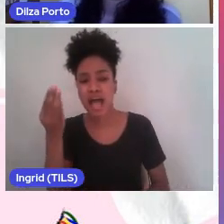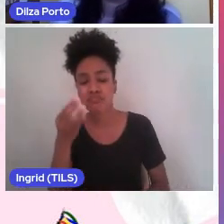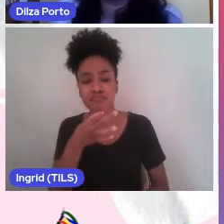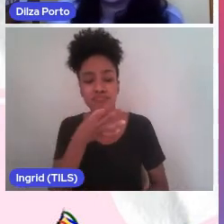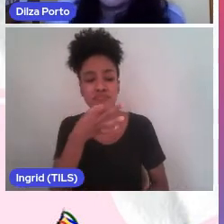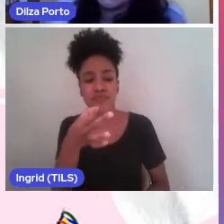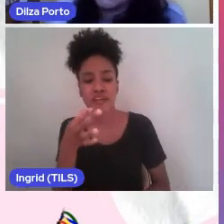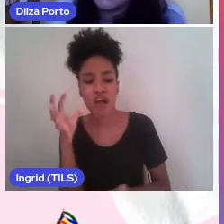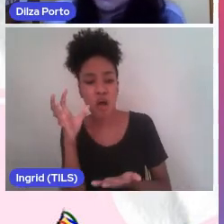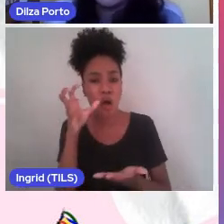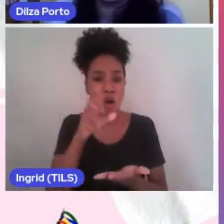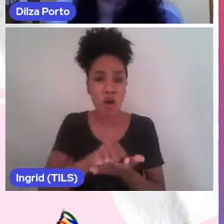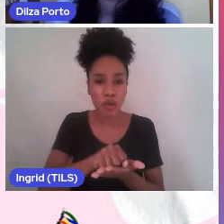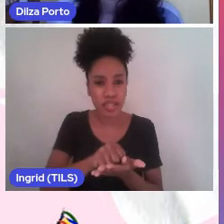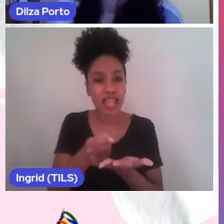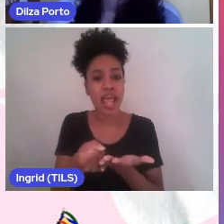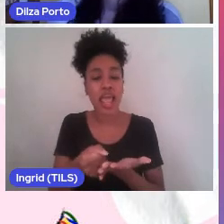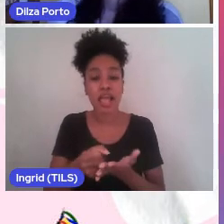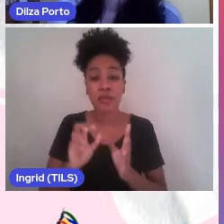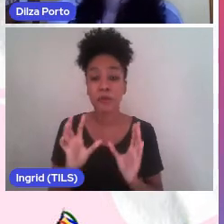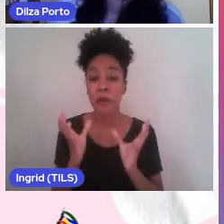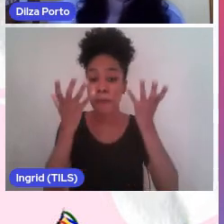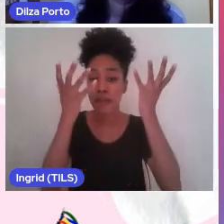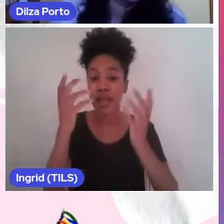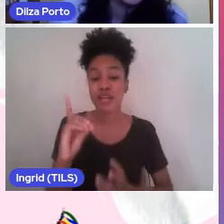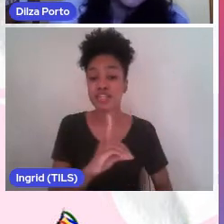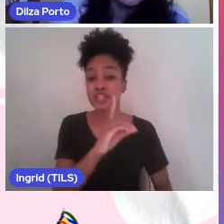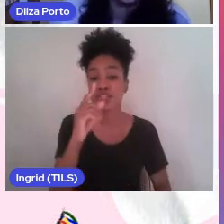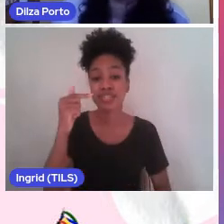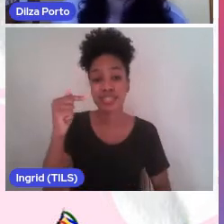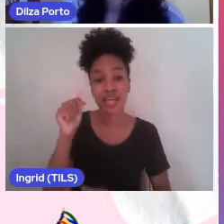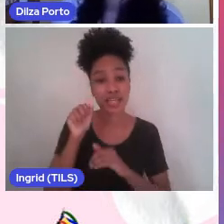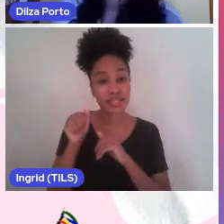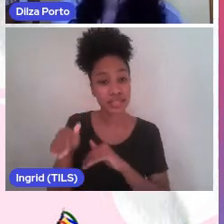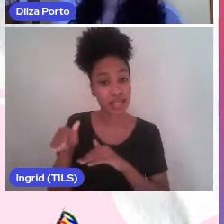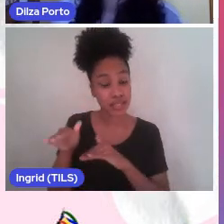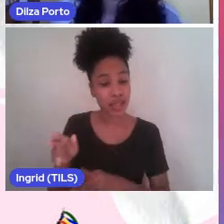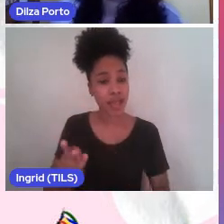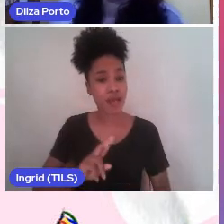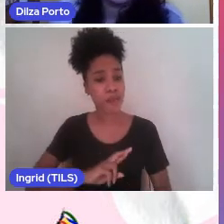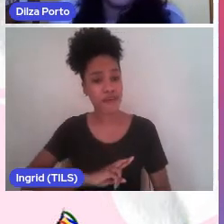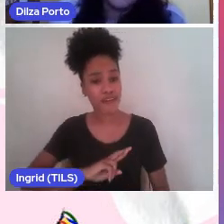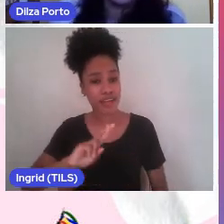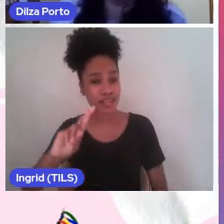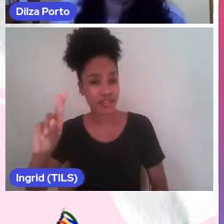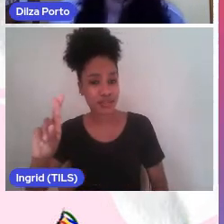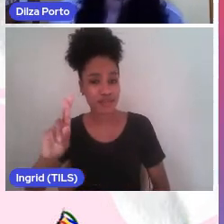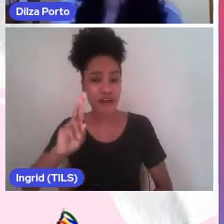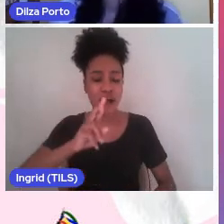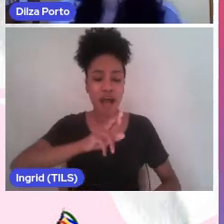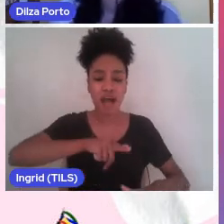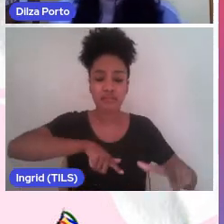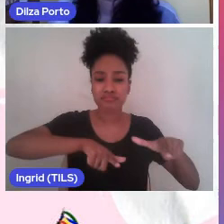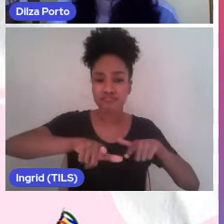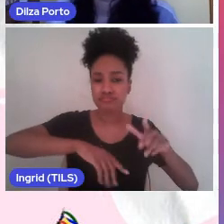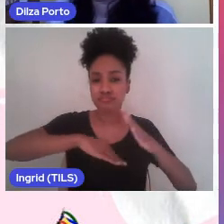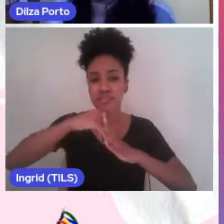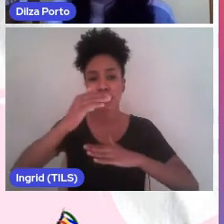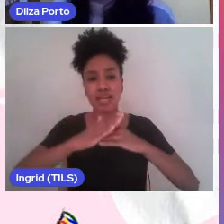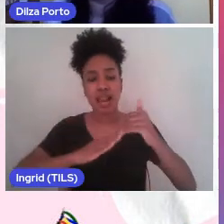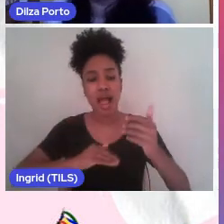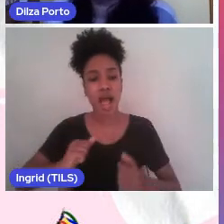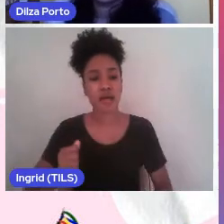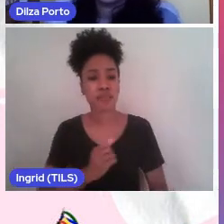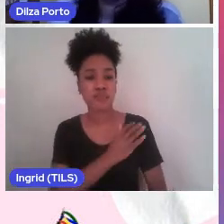comemorações do 7 de setembro, religiões e religiosidades, mundos do trabalho, ditaduras,